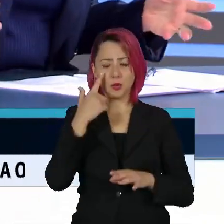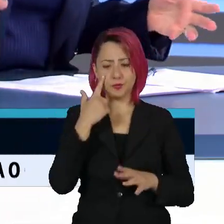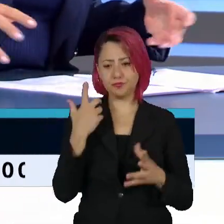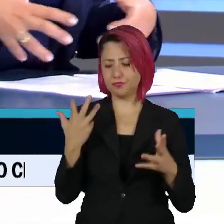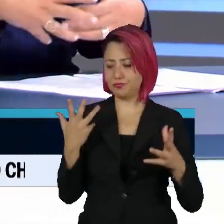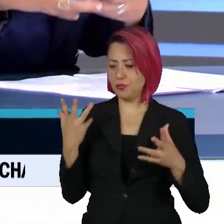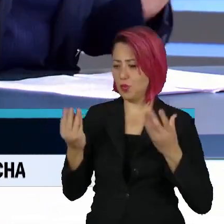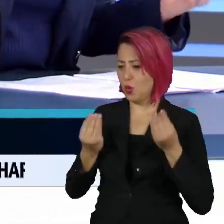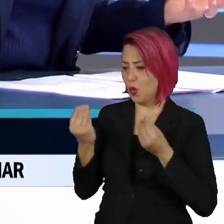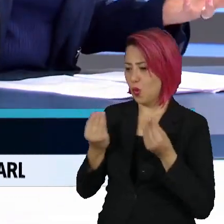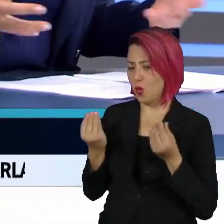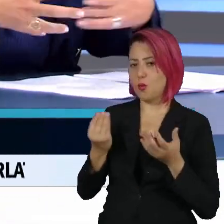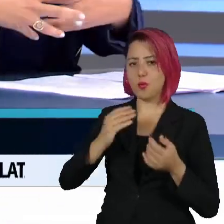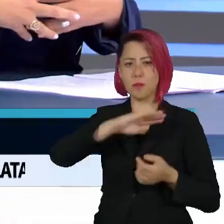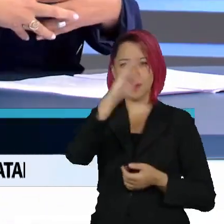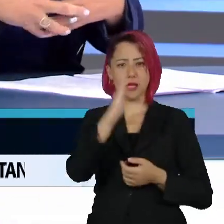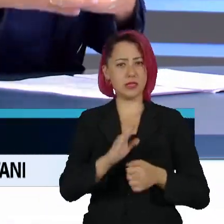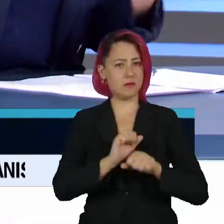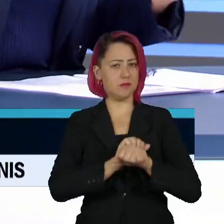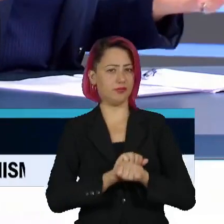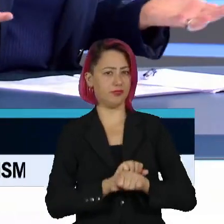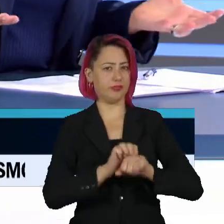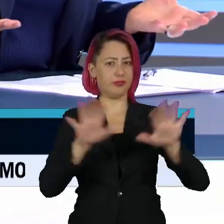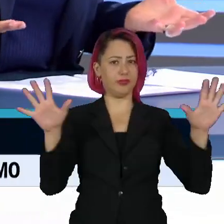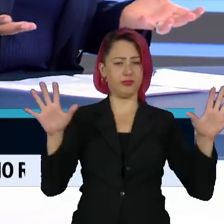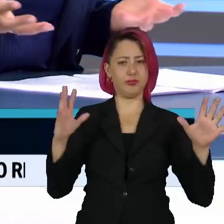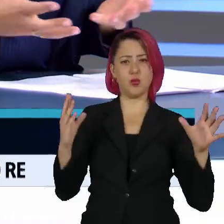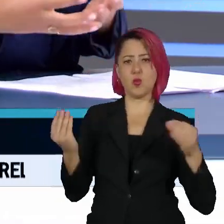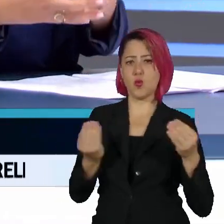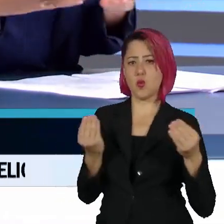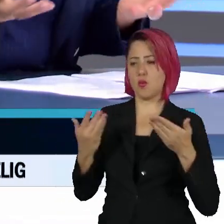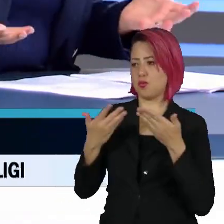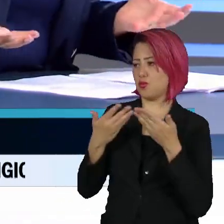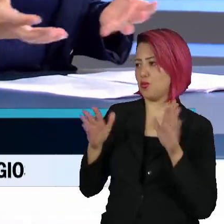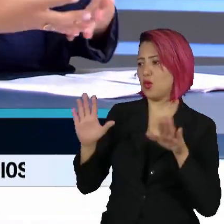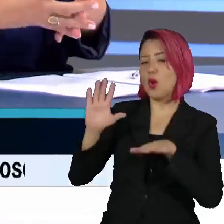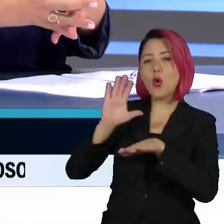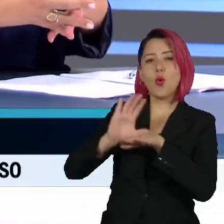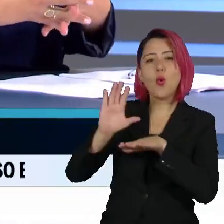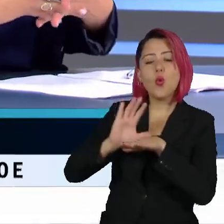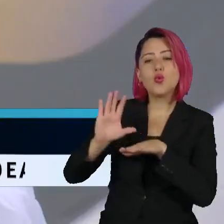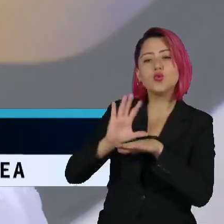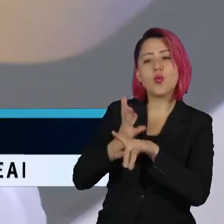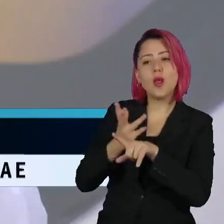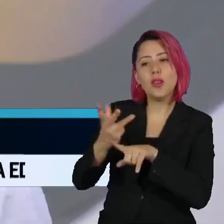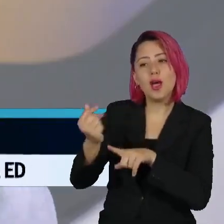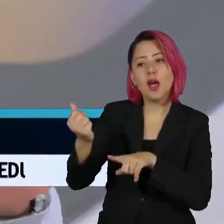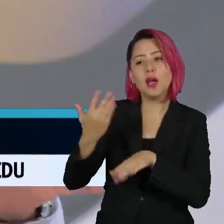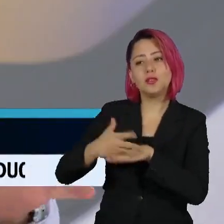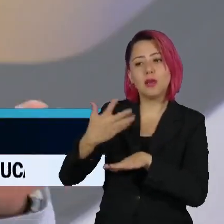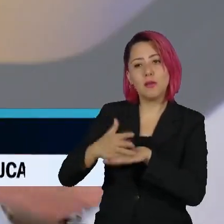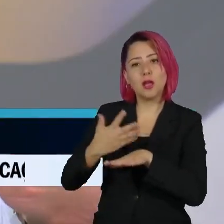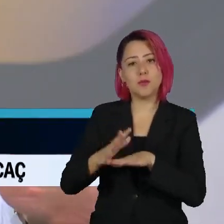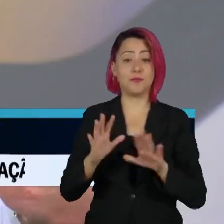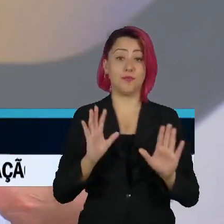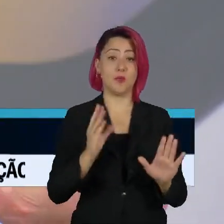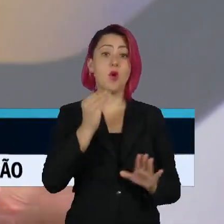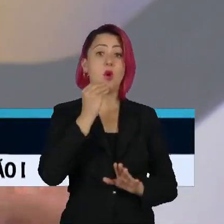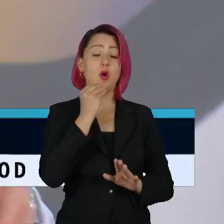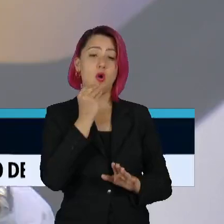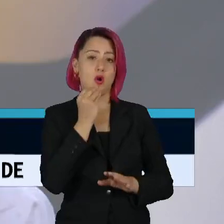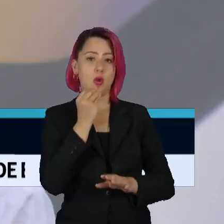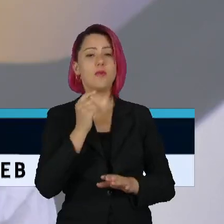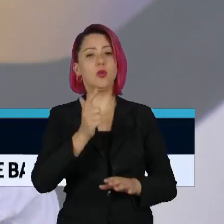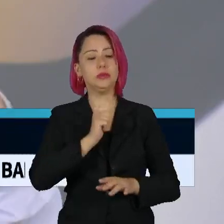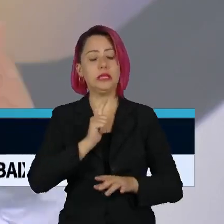médicos Brasil afora, mas abrir cursos sem qualidade também não resolve. Não, é lógico que nós temos um problema de formação